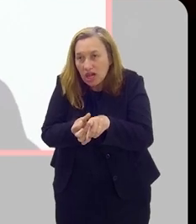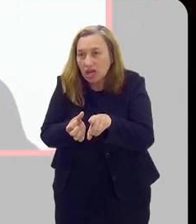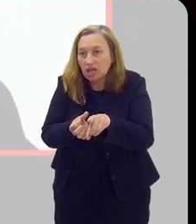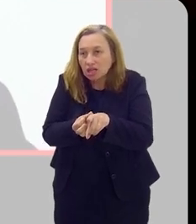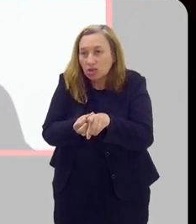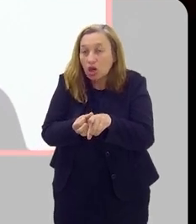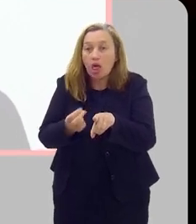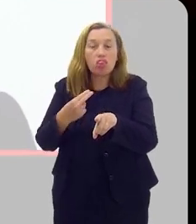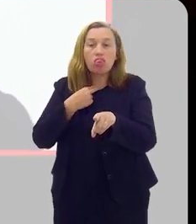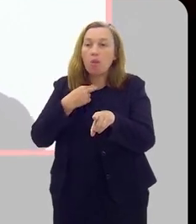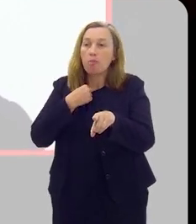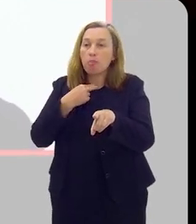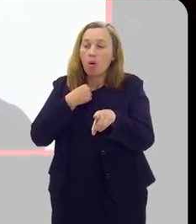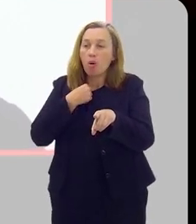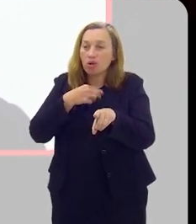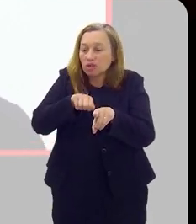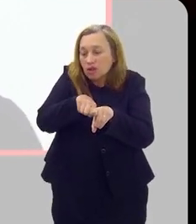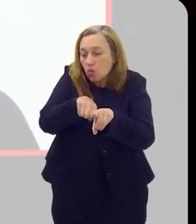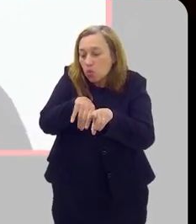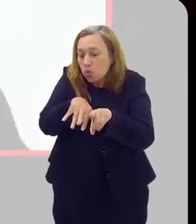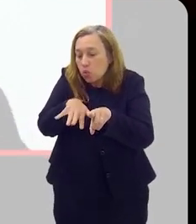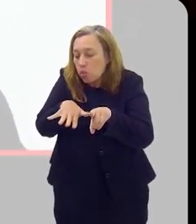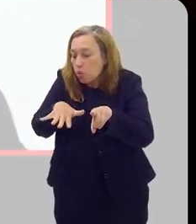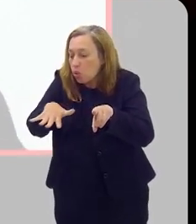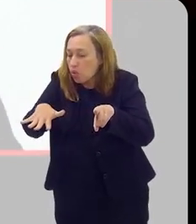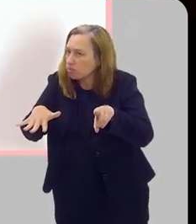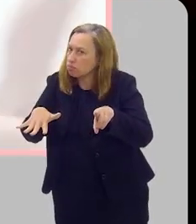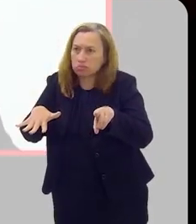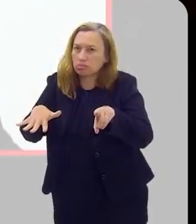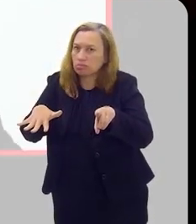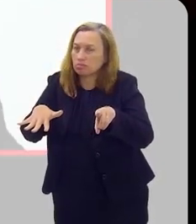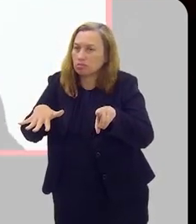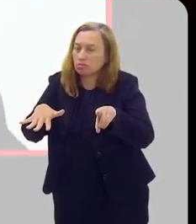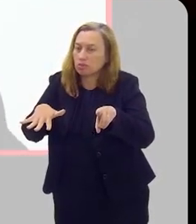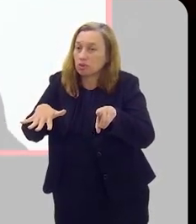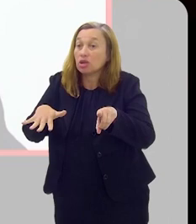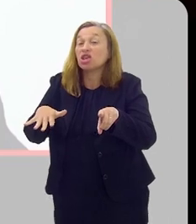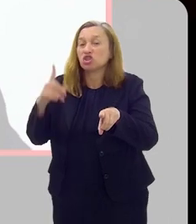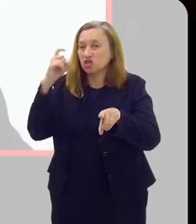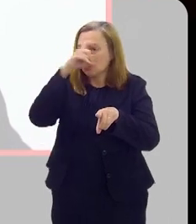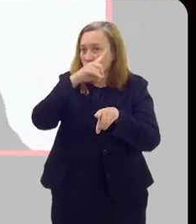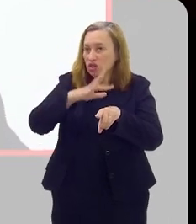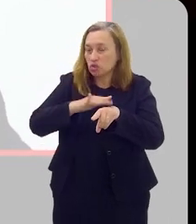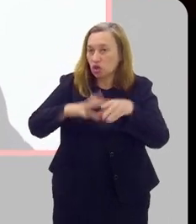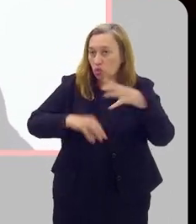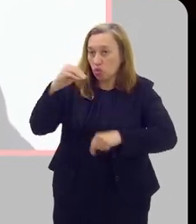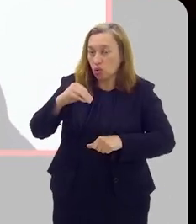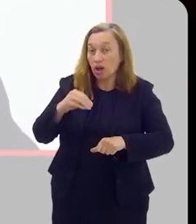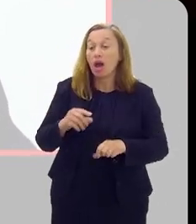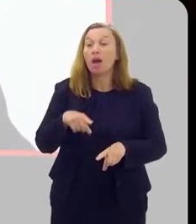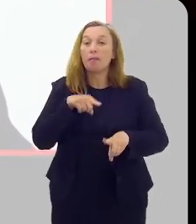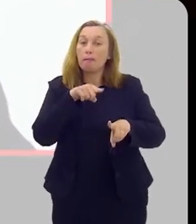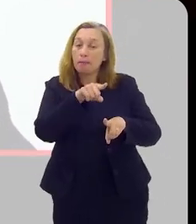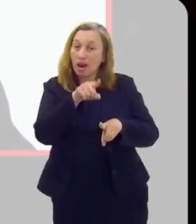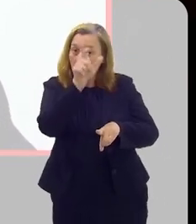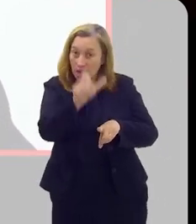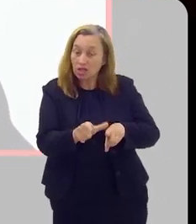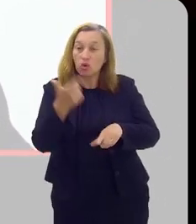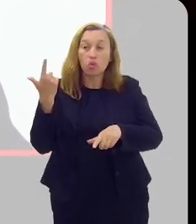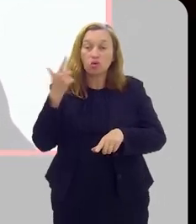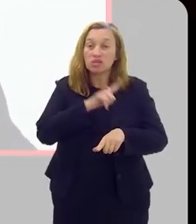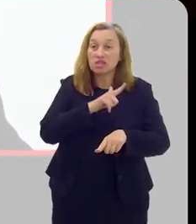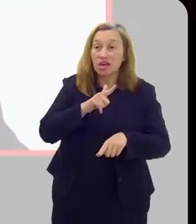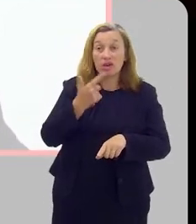restrito à próstata, ou seja, ele não pode ter dado metástase ainda, aí a gente tem uma chance de cura. Para esses pacientes que a gente consegue